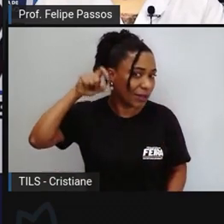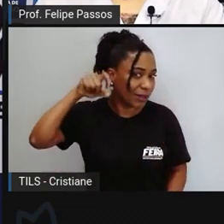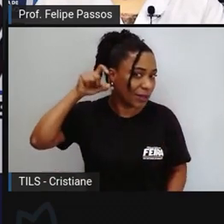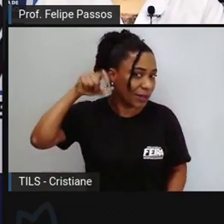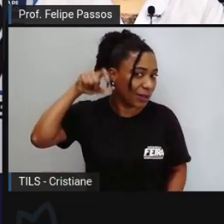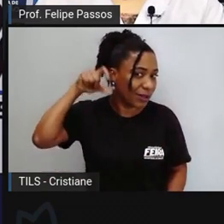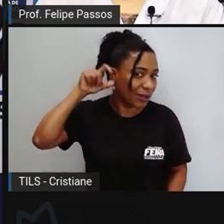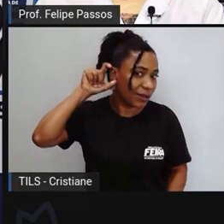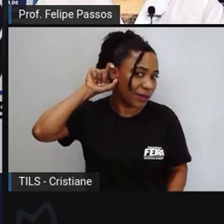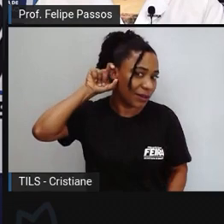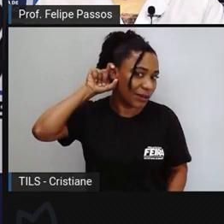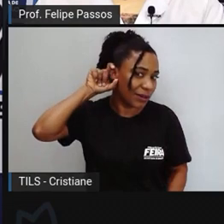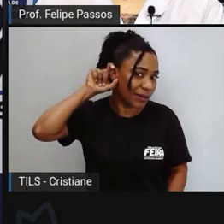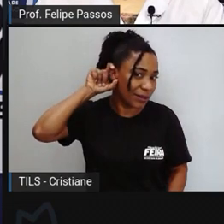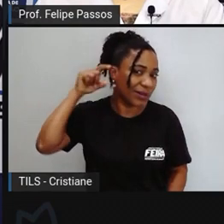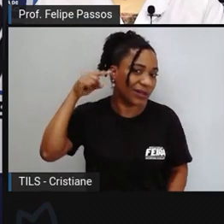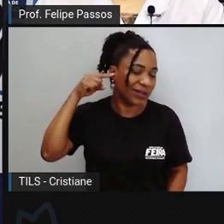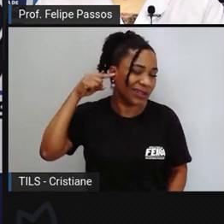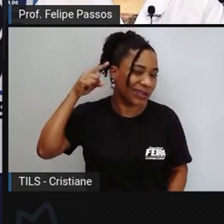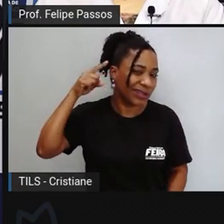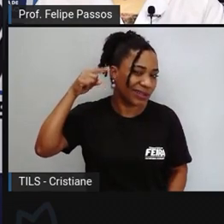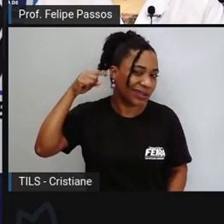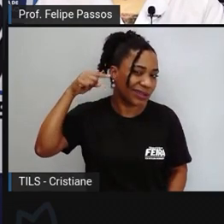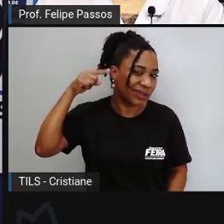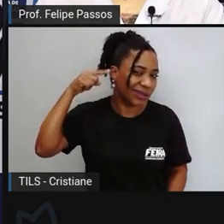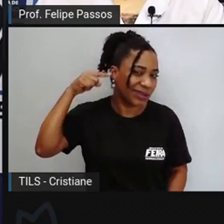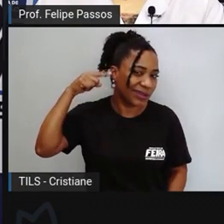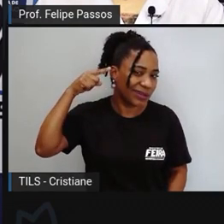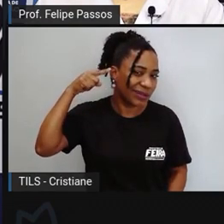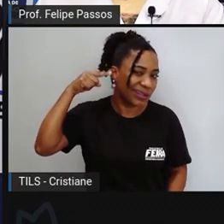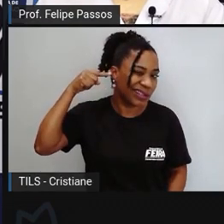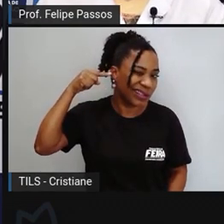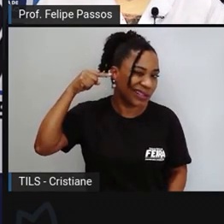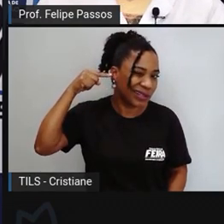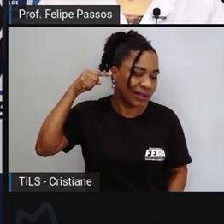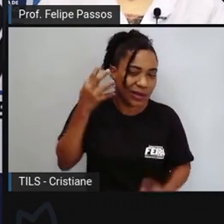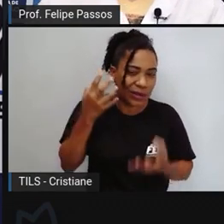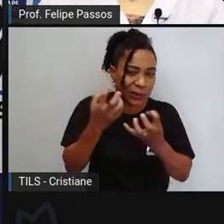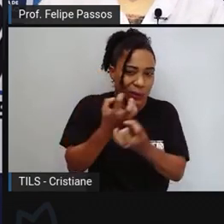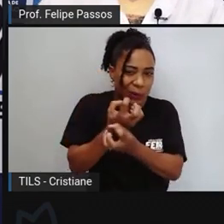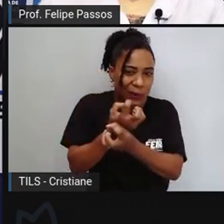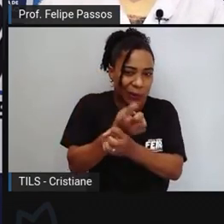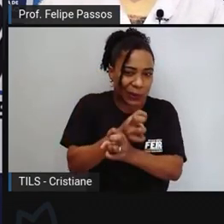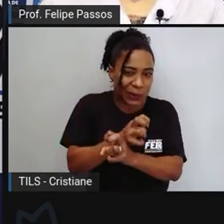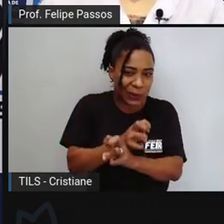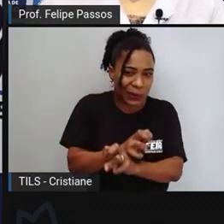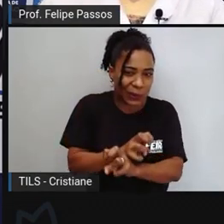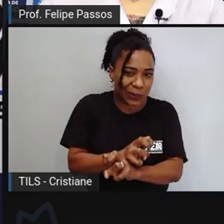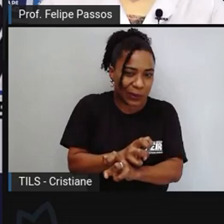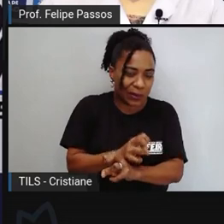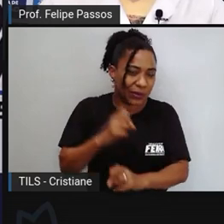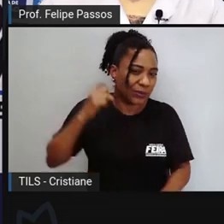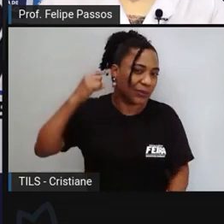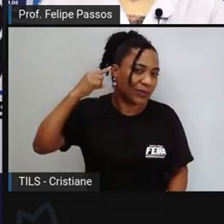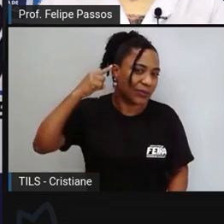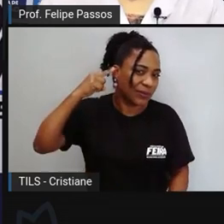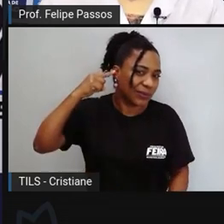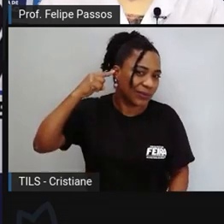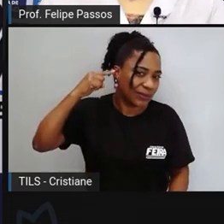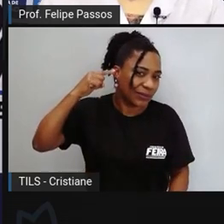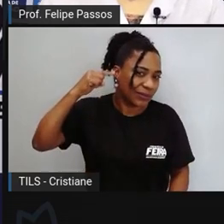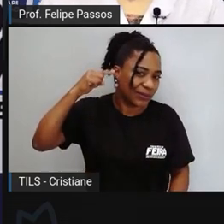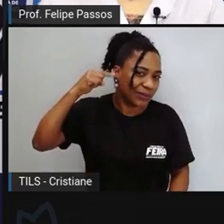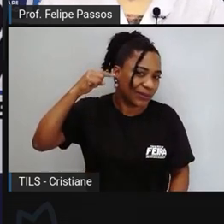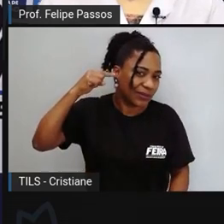e a baixa umidade relativa do ar do deserto faz com que os